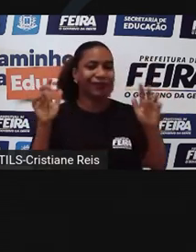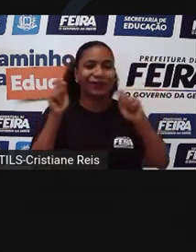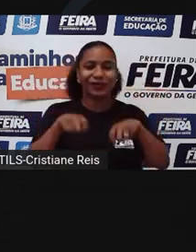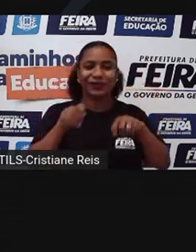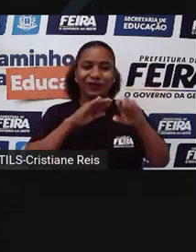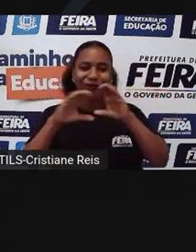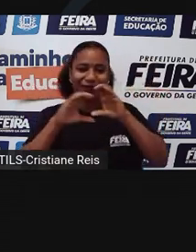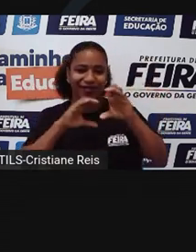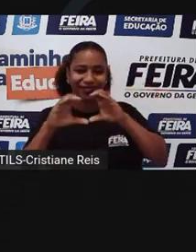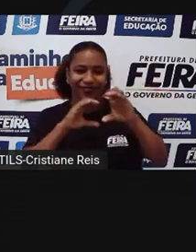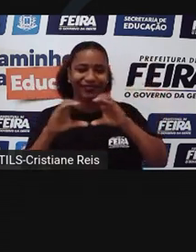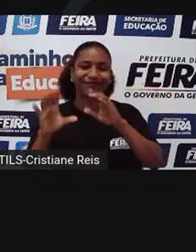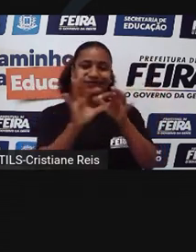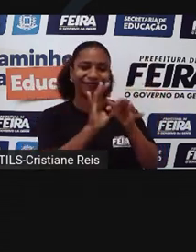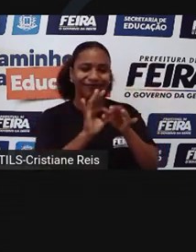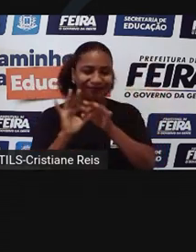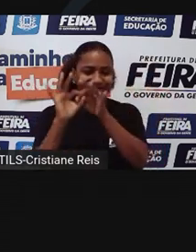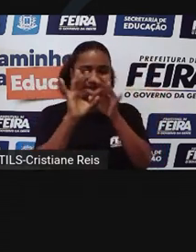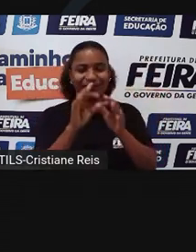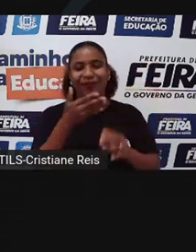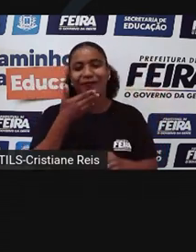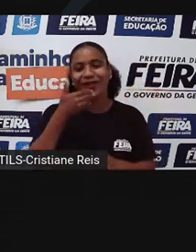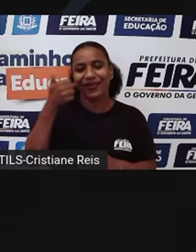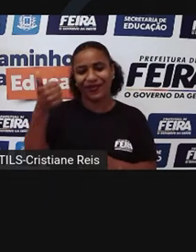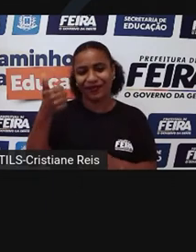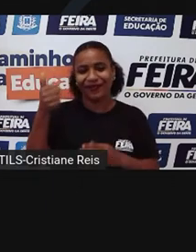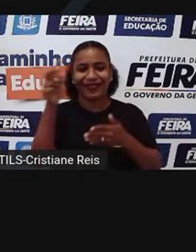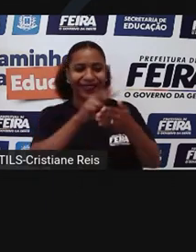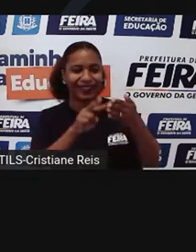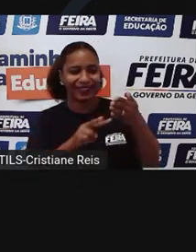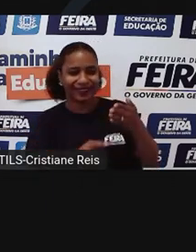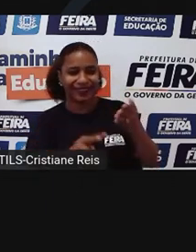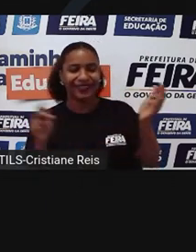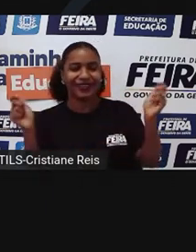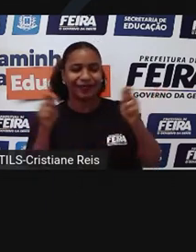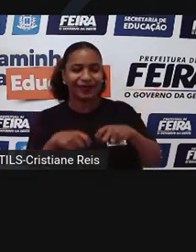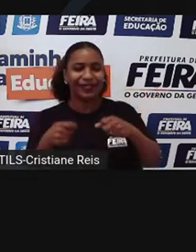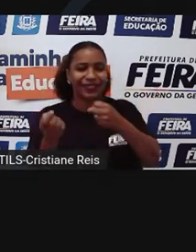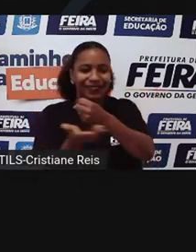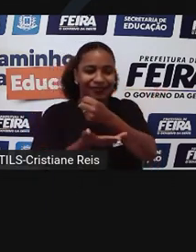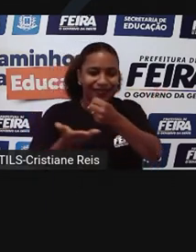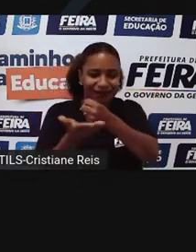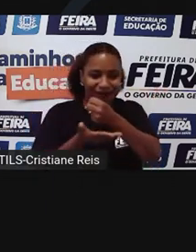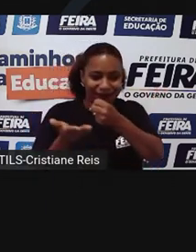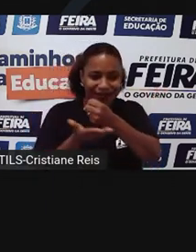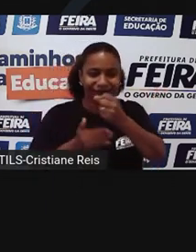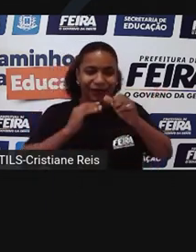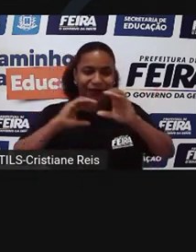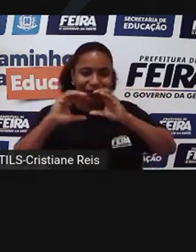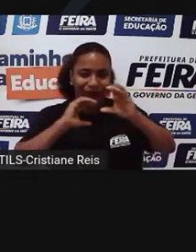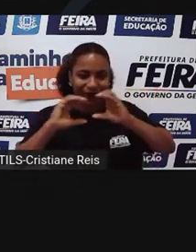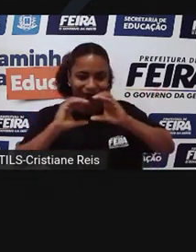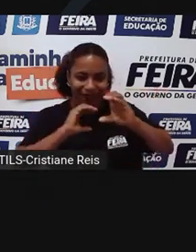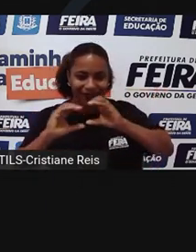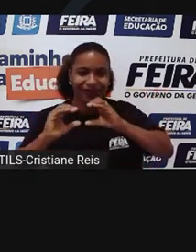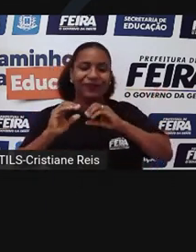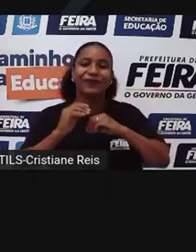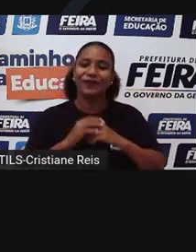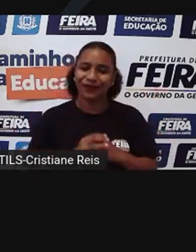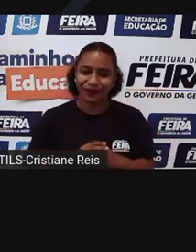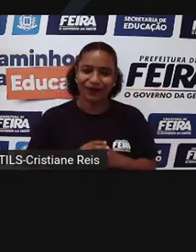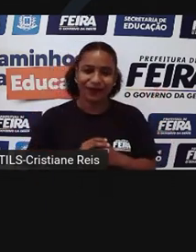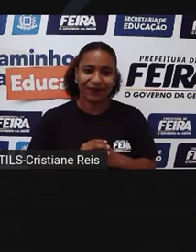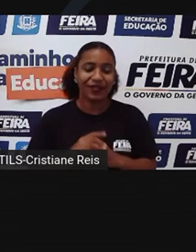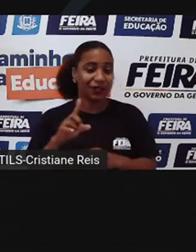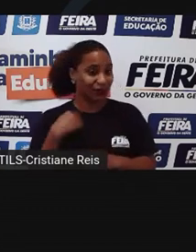melhor com as pessoas. Através da leitura, você constrói uma base mais sólida para a comunicação. É a comunicação que